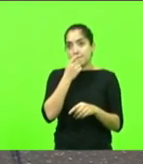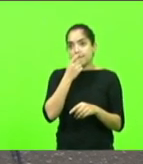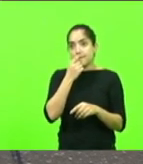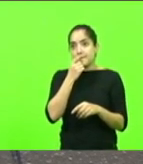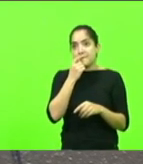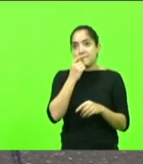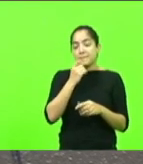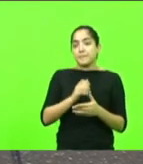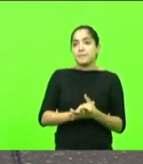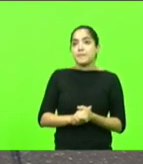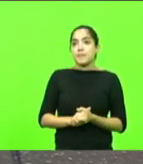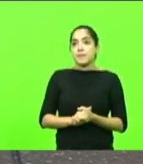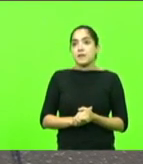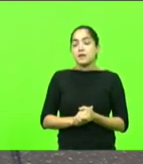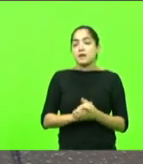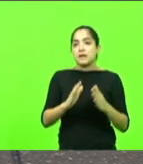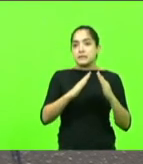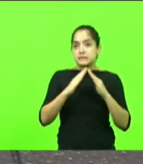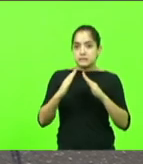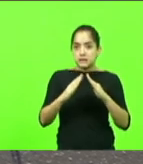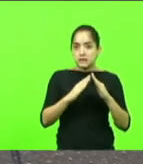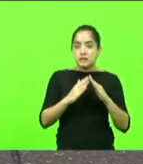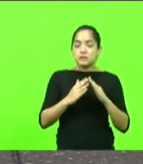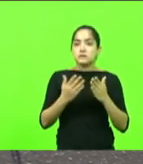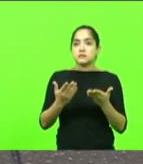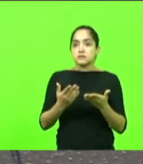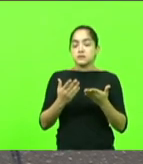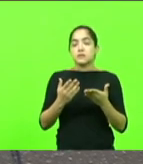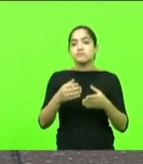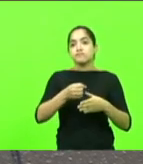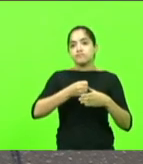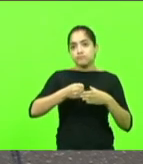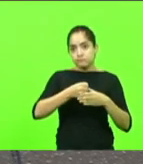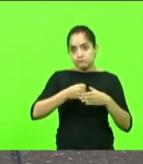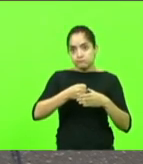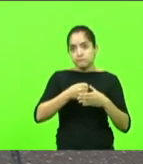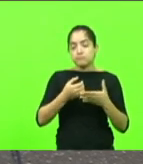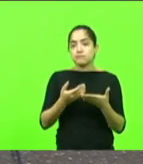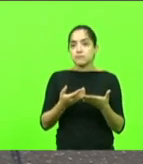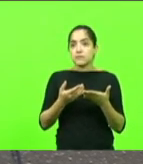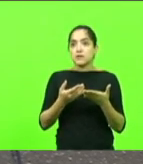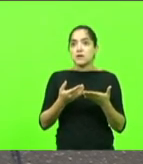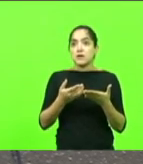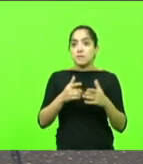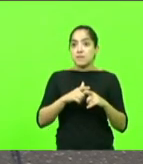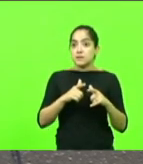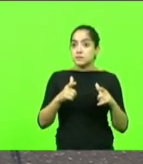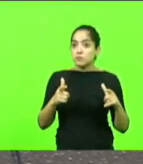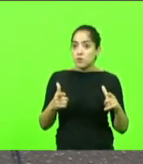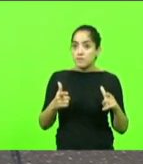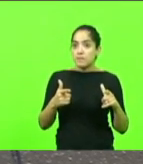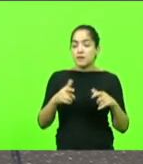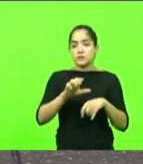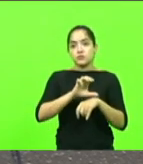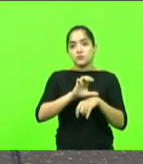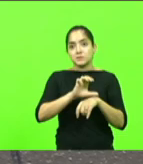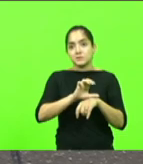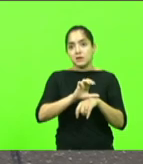as casas, enfim, que é o gás de cozinha, mas boa parte do nosso Estado ainda não tem.